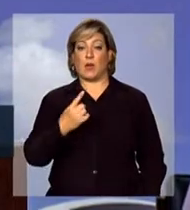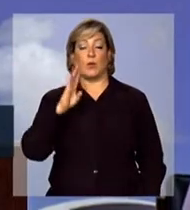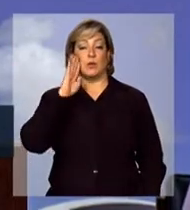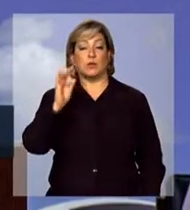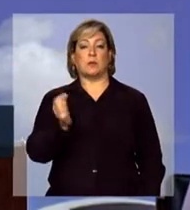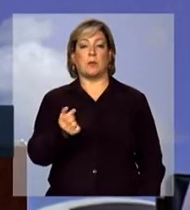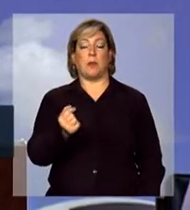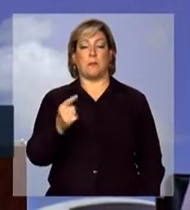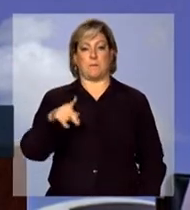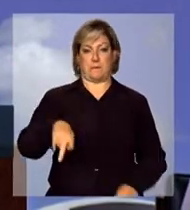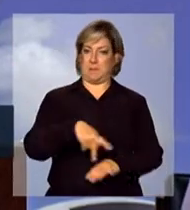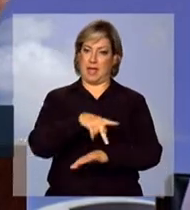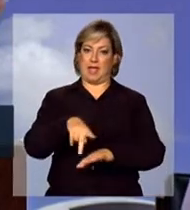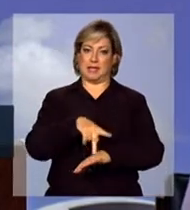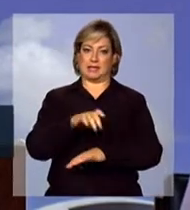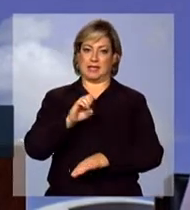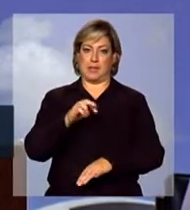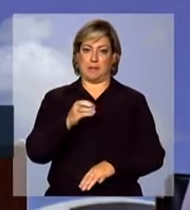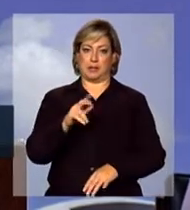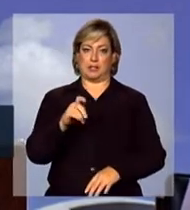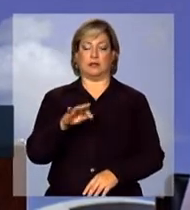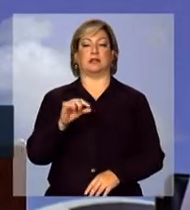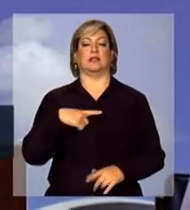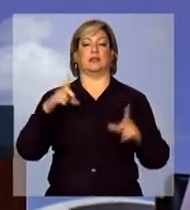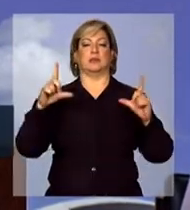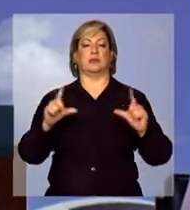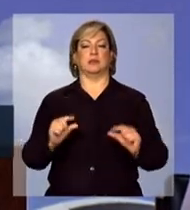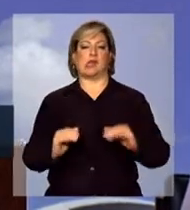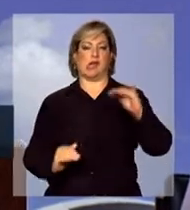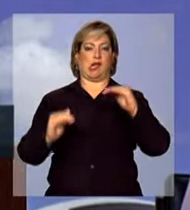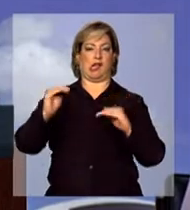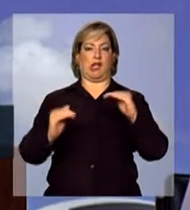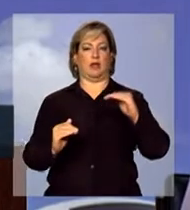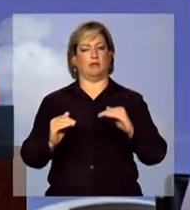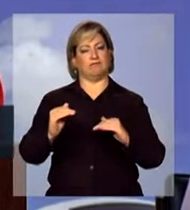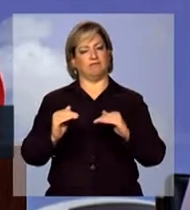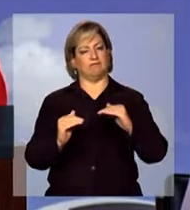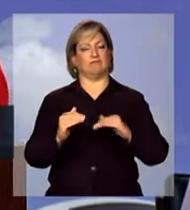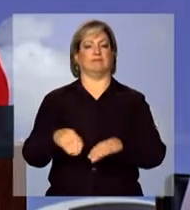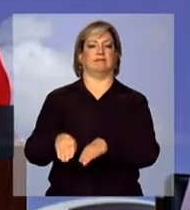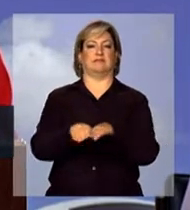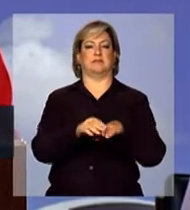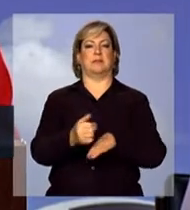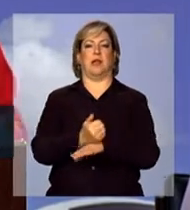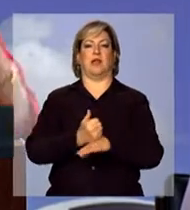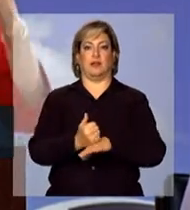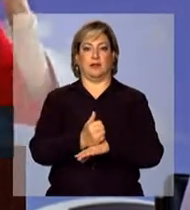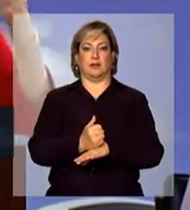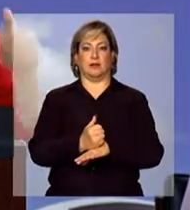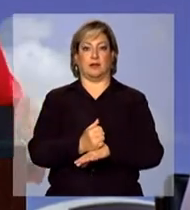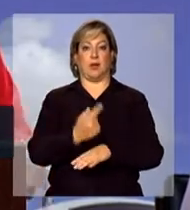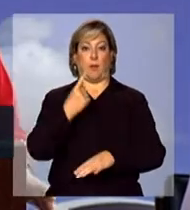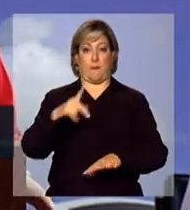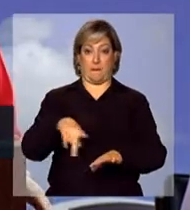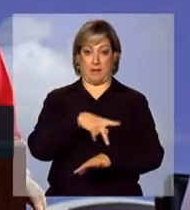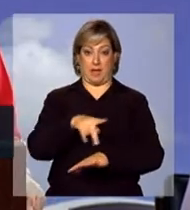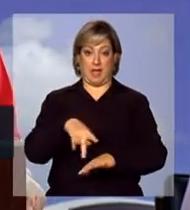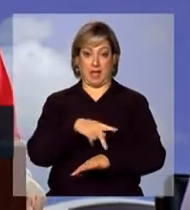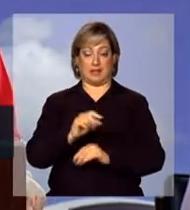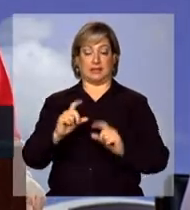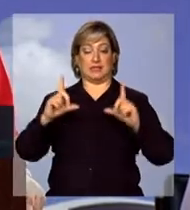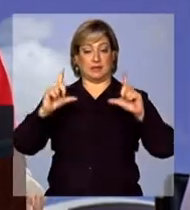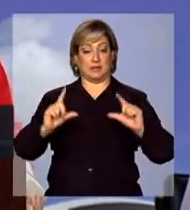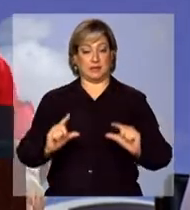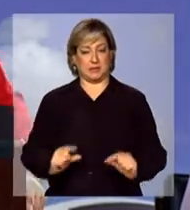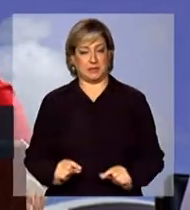emergentes que tinha reduzido a sua desigualdade. E um país que reduziu a sua